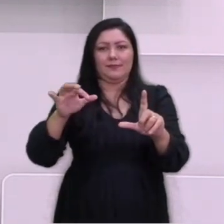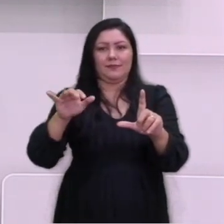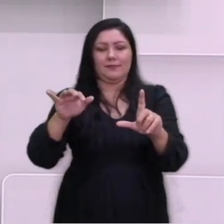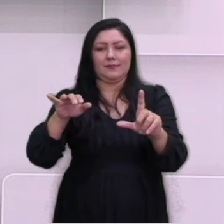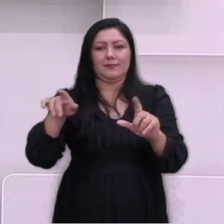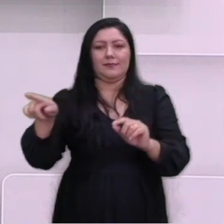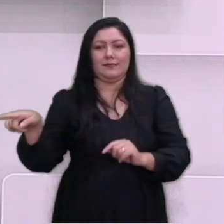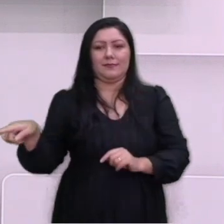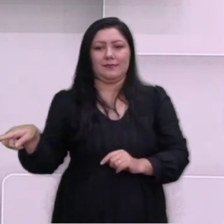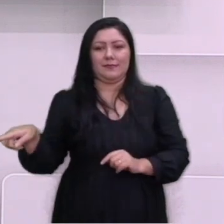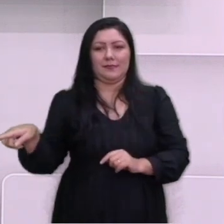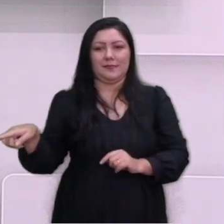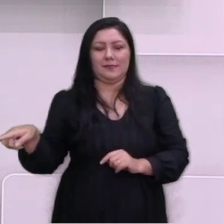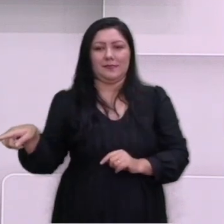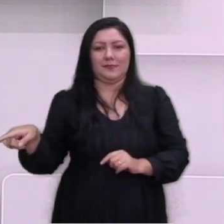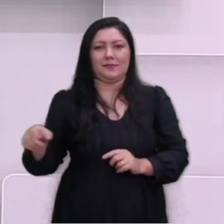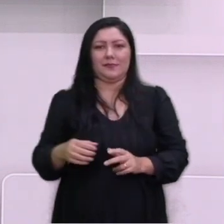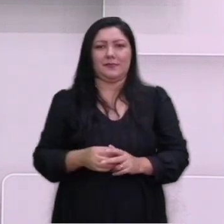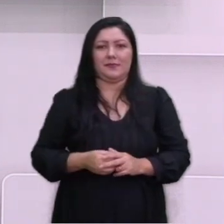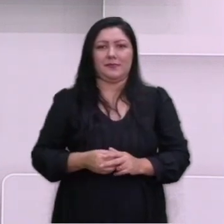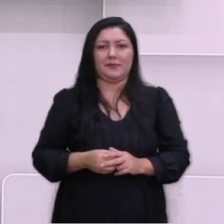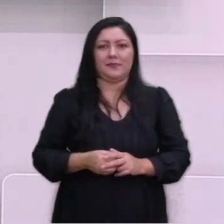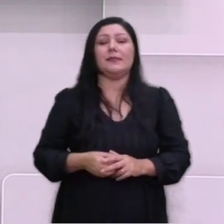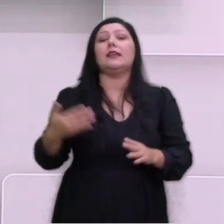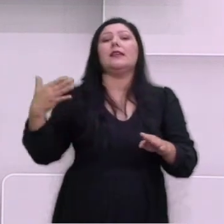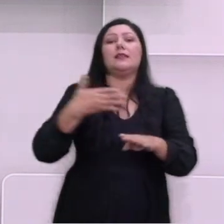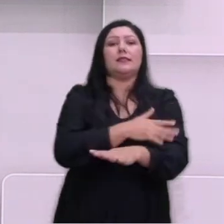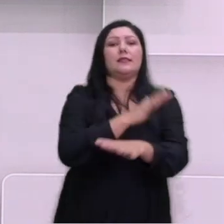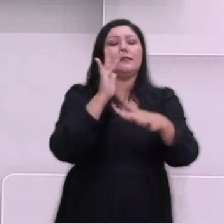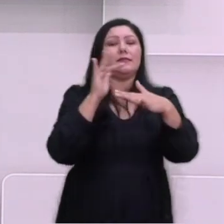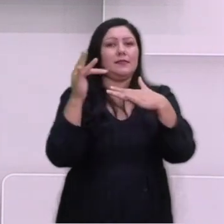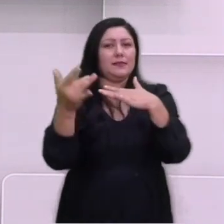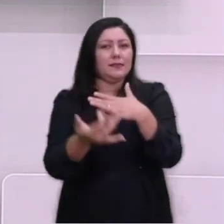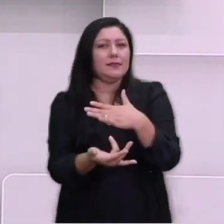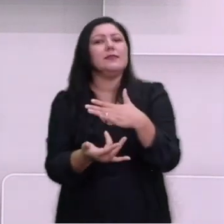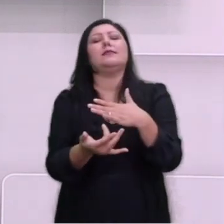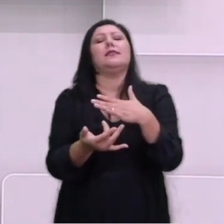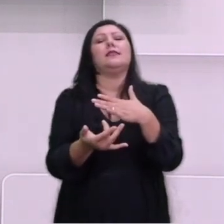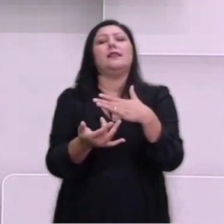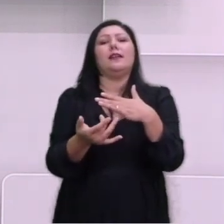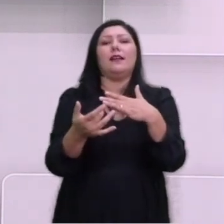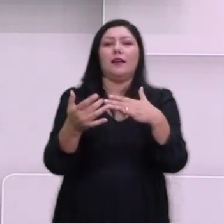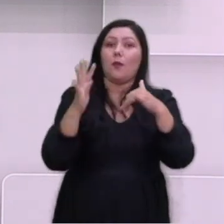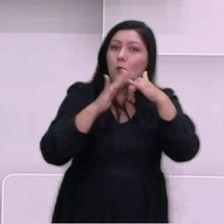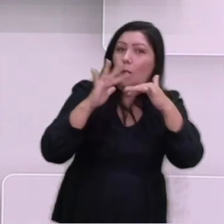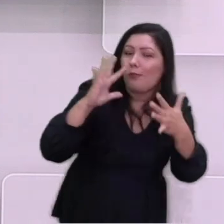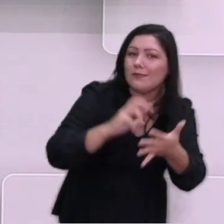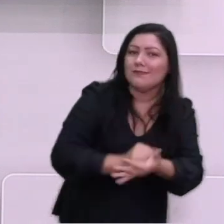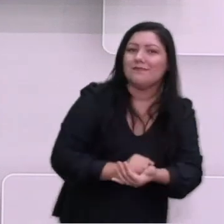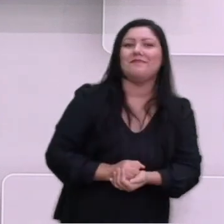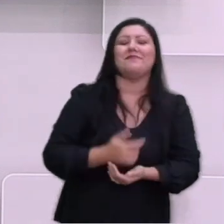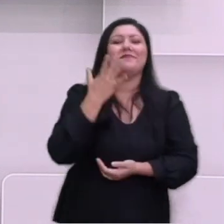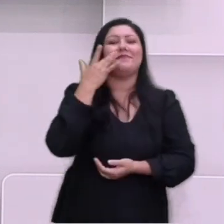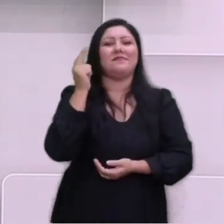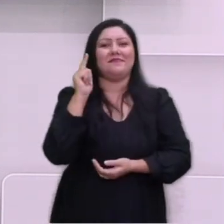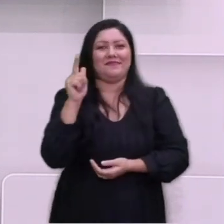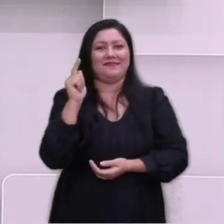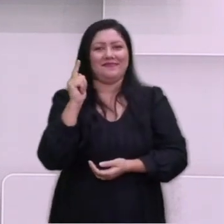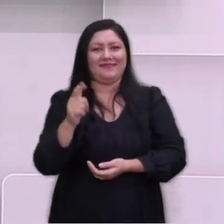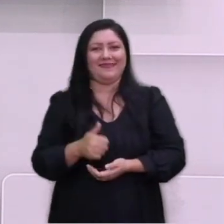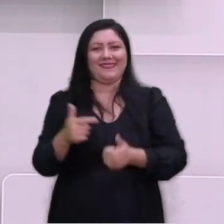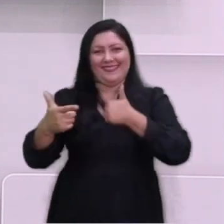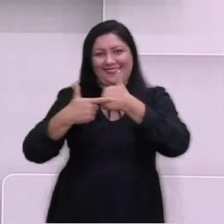para a imagem que aparece aqui no canto da tela. Acesse nossas redes sociais, se inscreva no nosso canal YouTube EsmedGV,